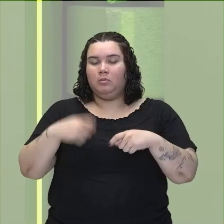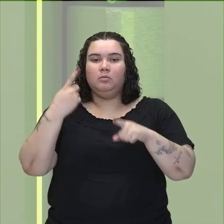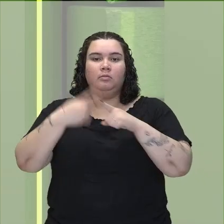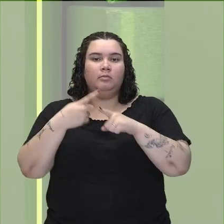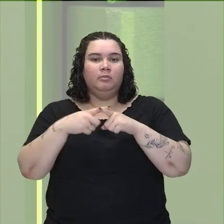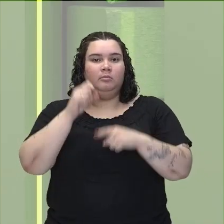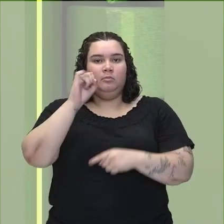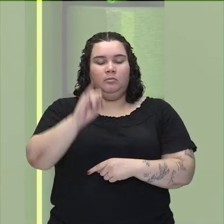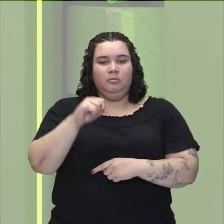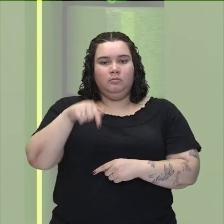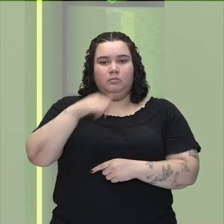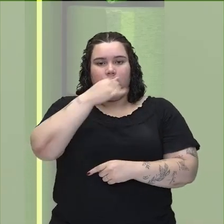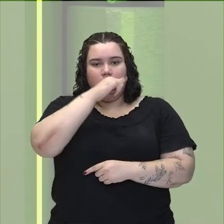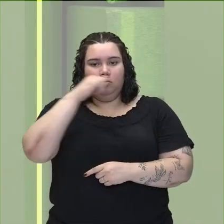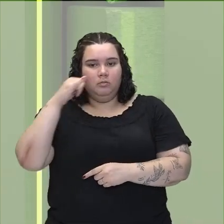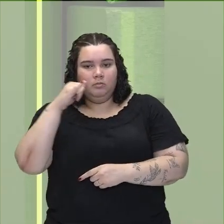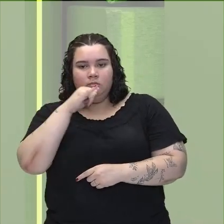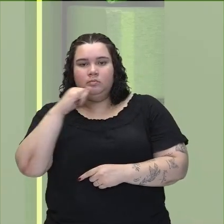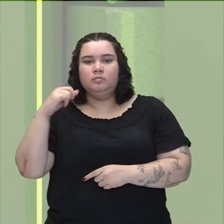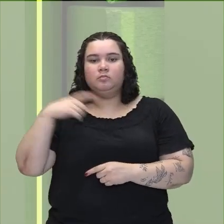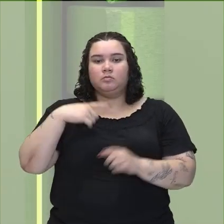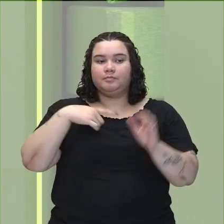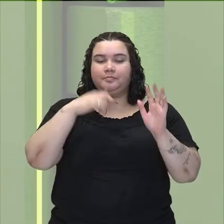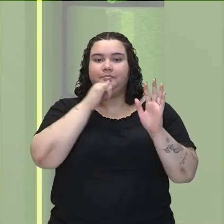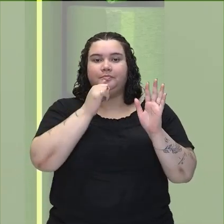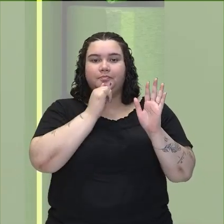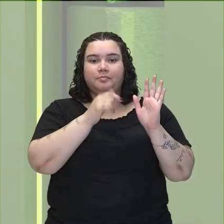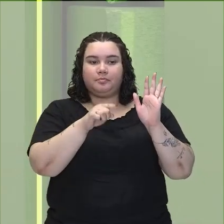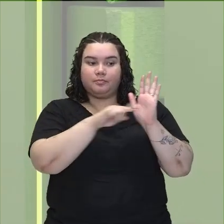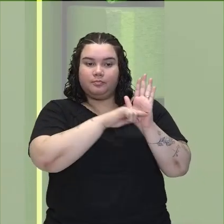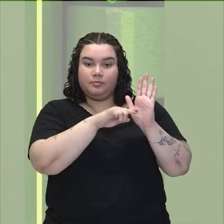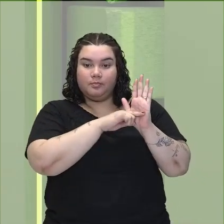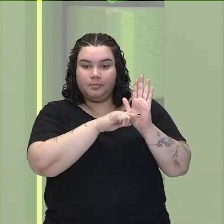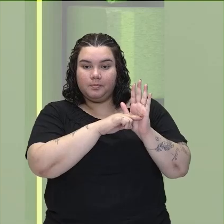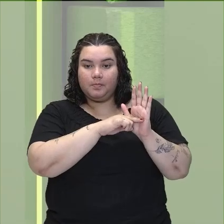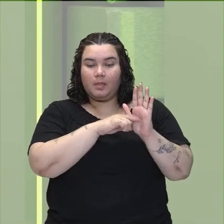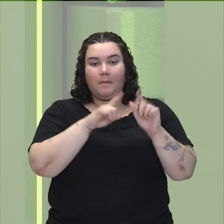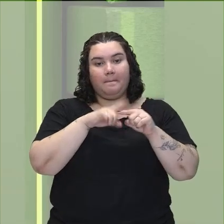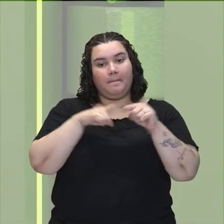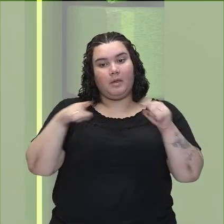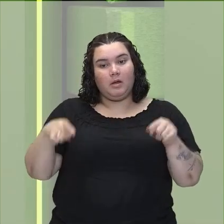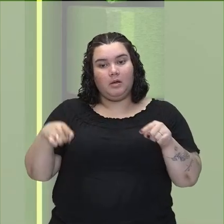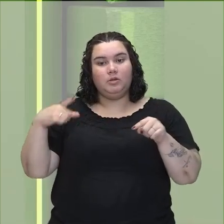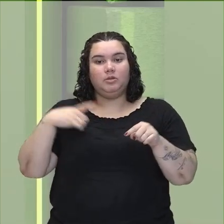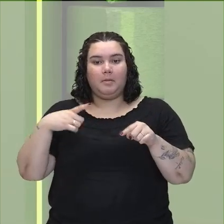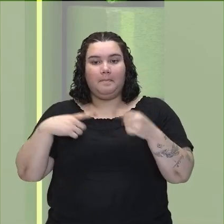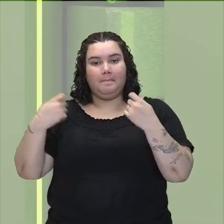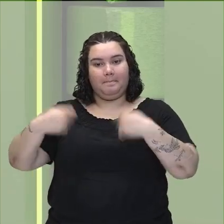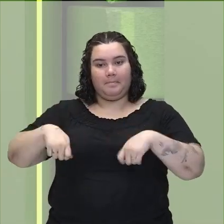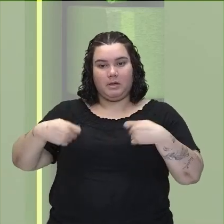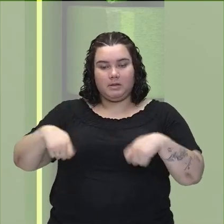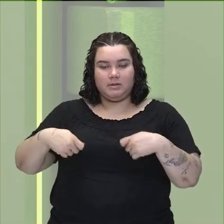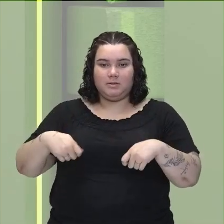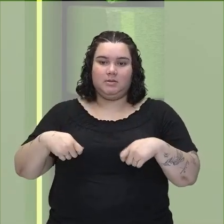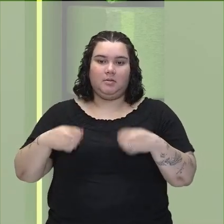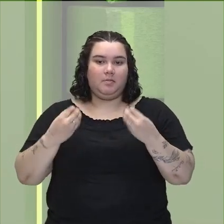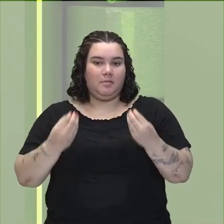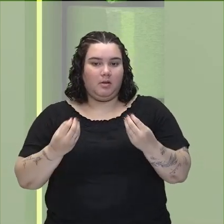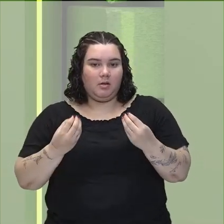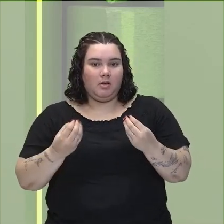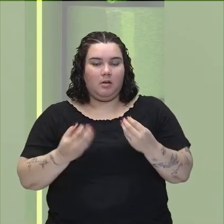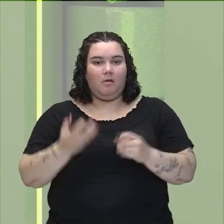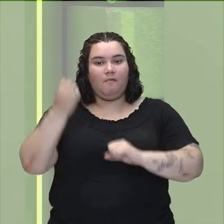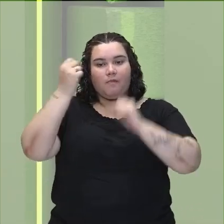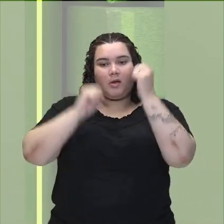energia elétrica tem um impacto negativo, por um lado, por outro, ela é necessária para a manutenção da